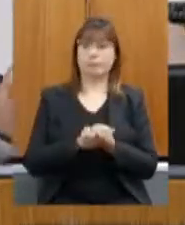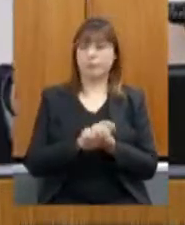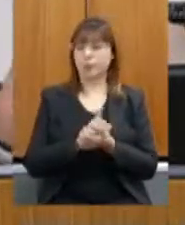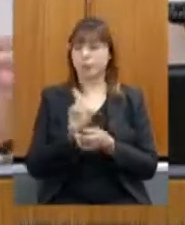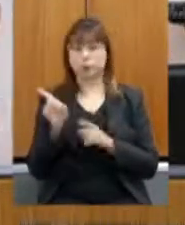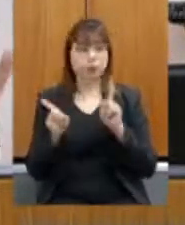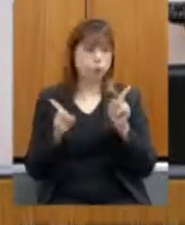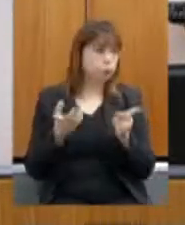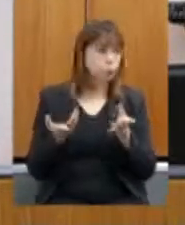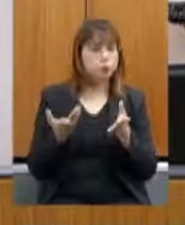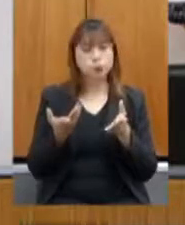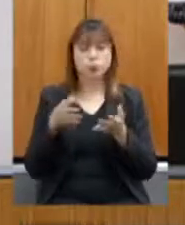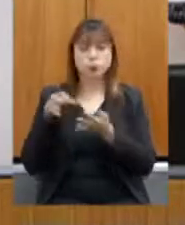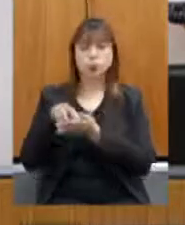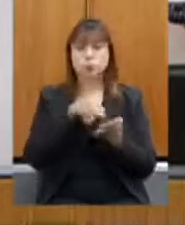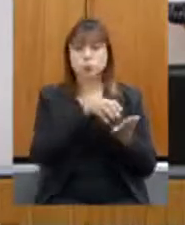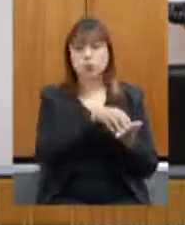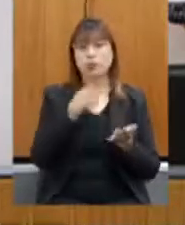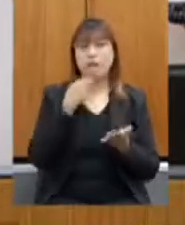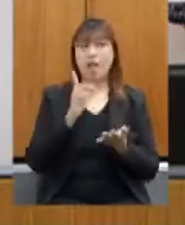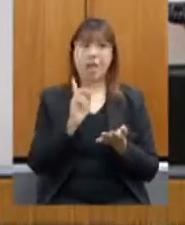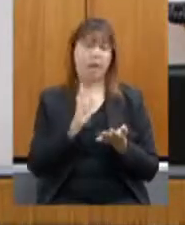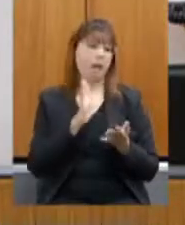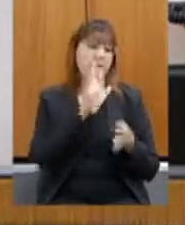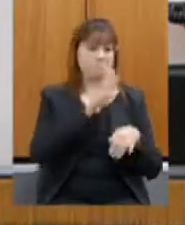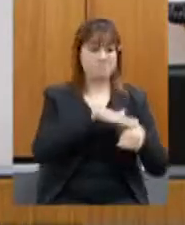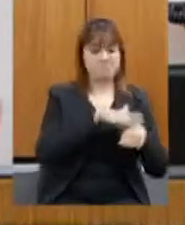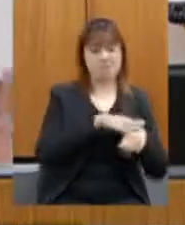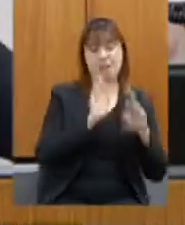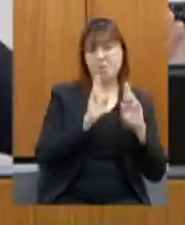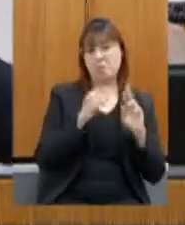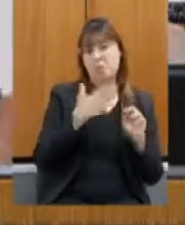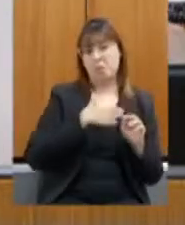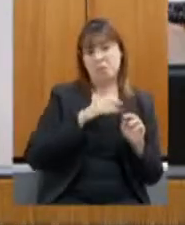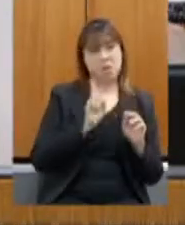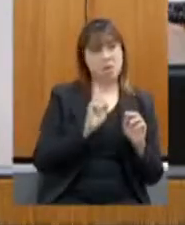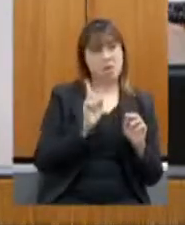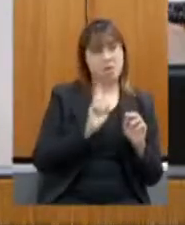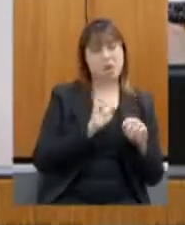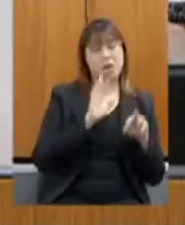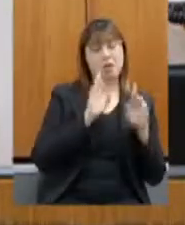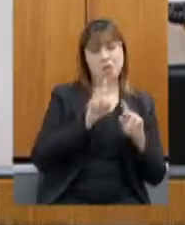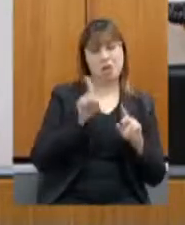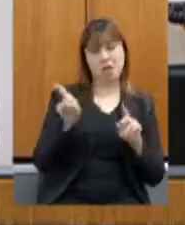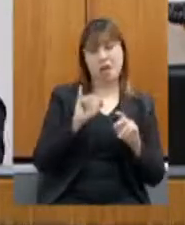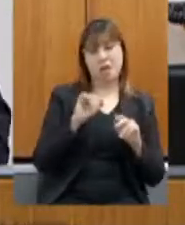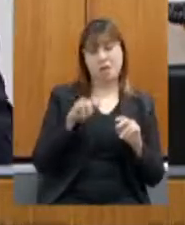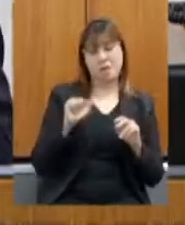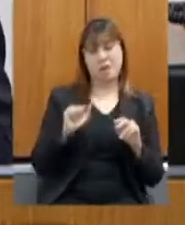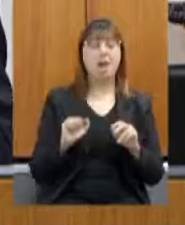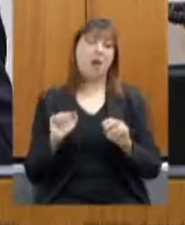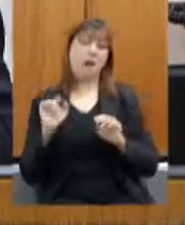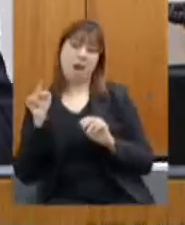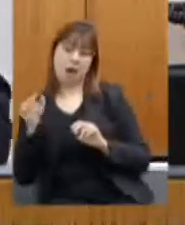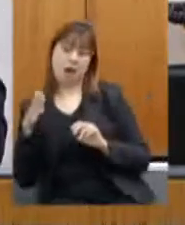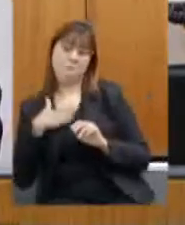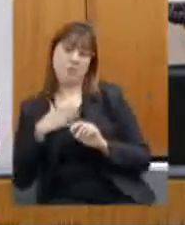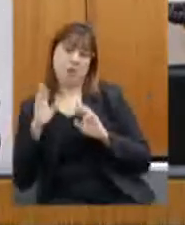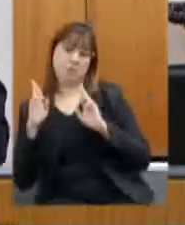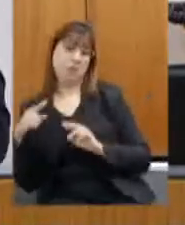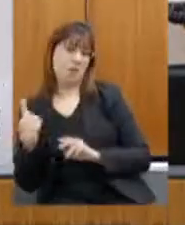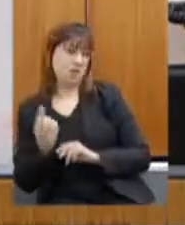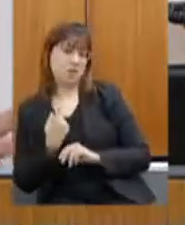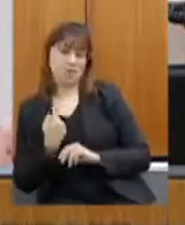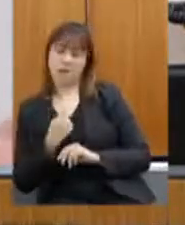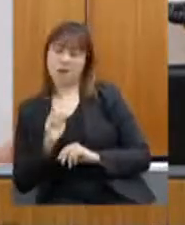eu escuto, ah, isso não é responsabilidade nossa, isso é responsabilidade do ímã, ah, isso não é responsabilidade nossa,